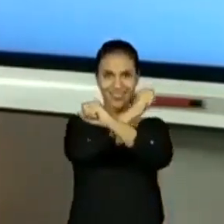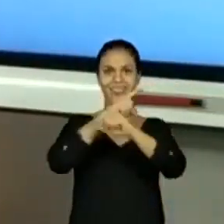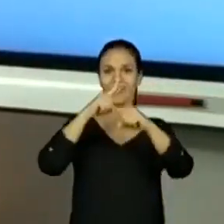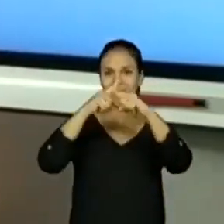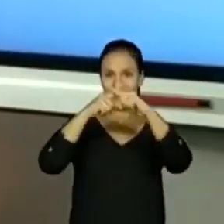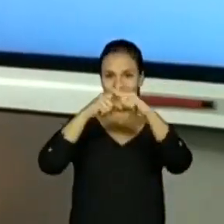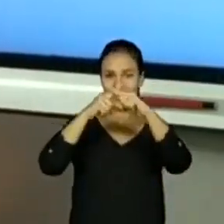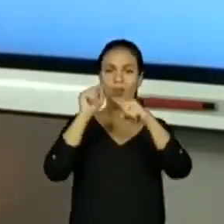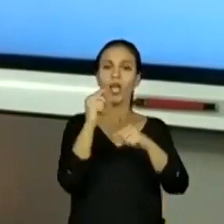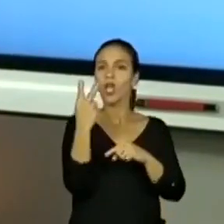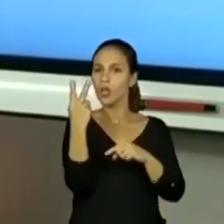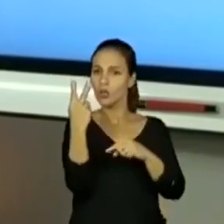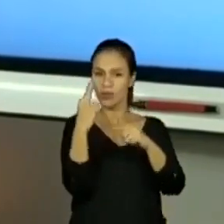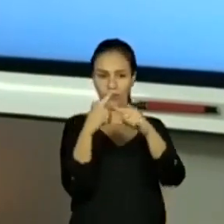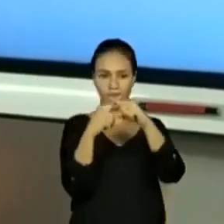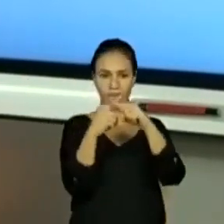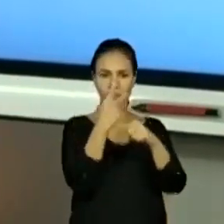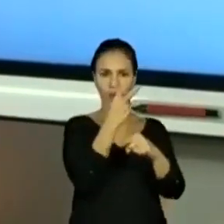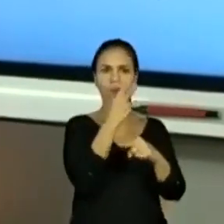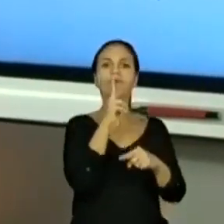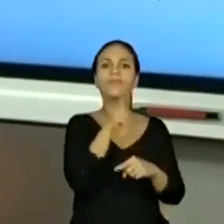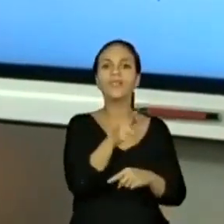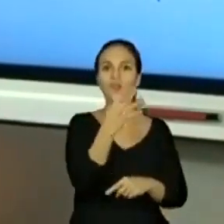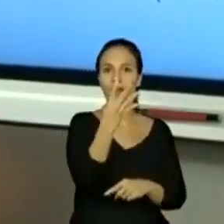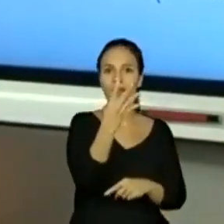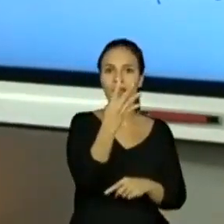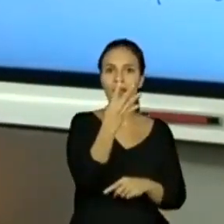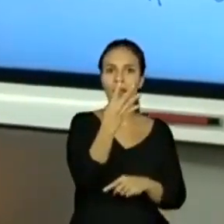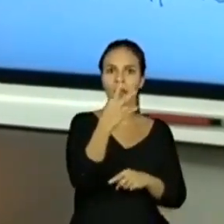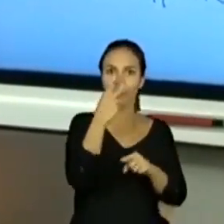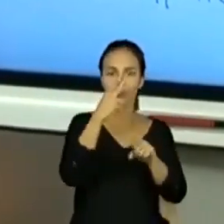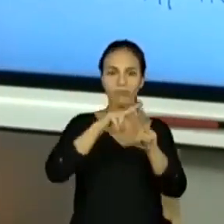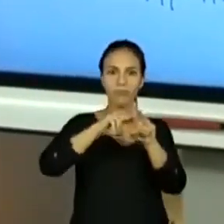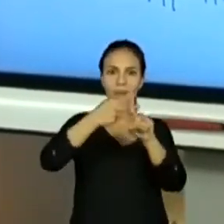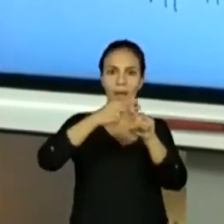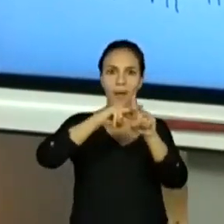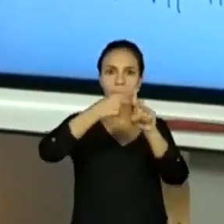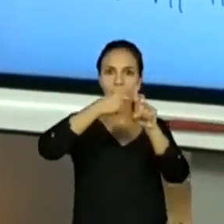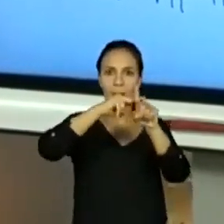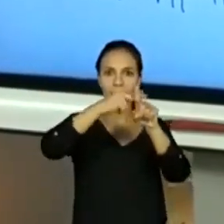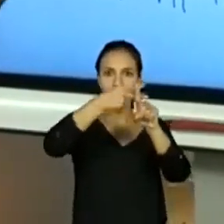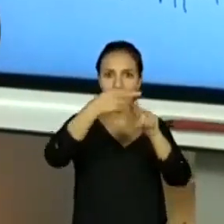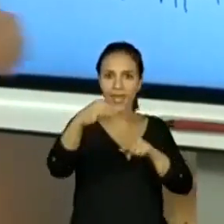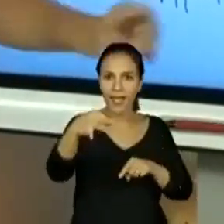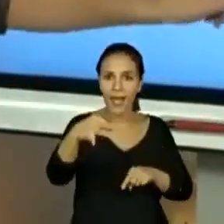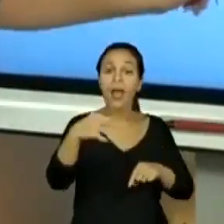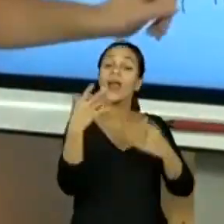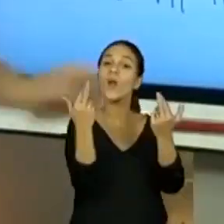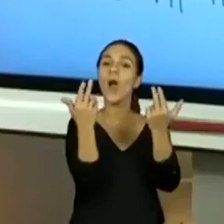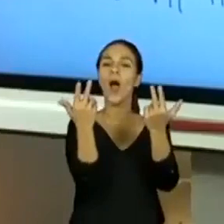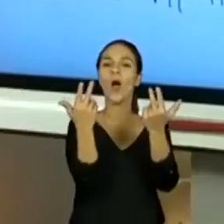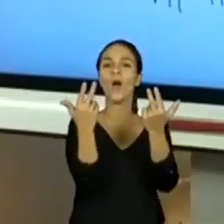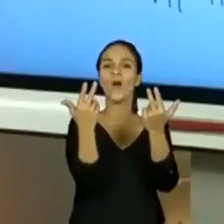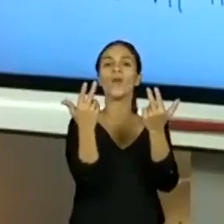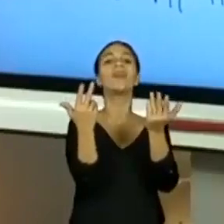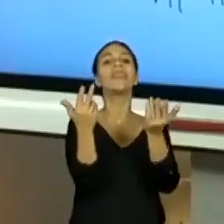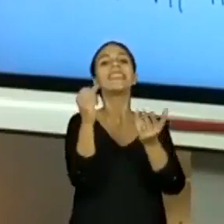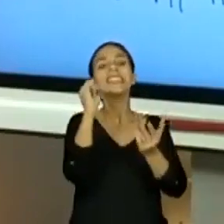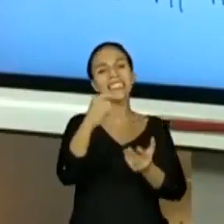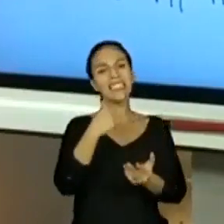vezes dois, quatro. Olha. Dois vezes dois, quatro. Olha quanto multiplica. O número aumenta. Então, se você se tornar multiplicador, a gente consegue